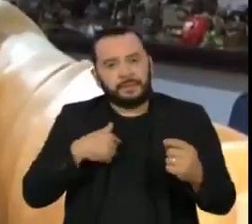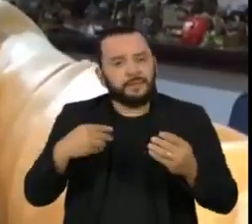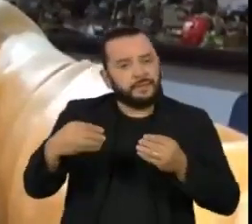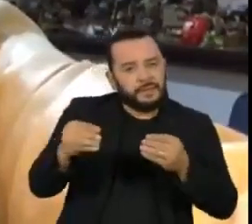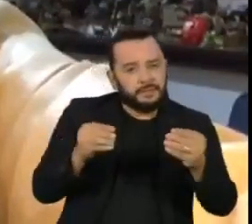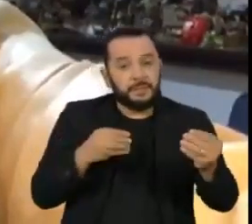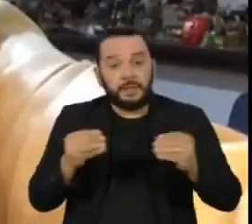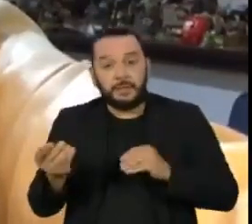Não tem muita saída a isso. a